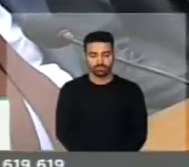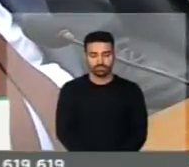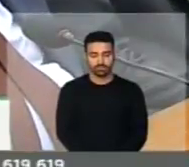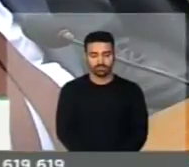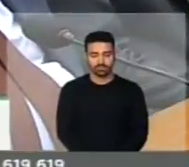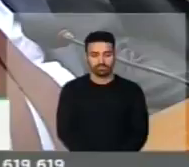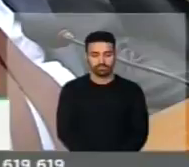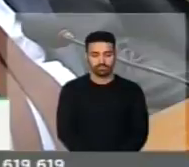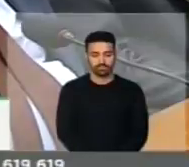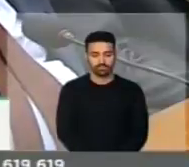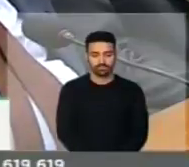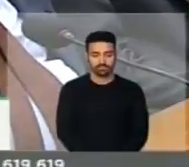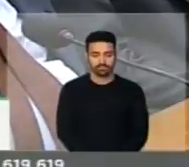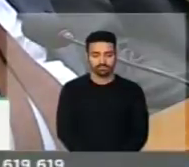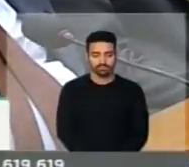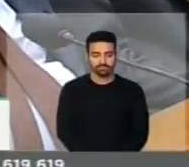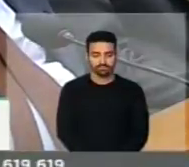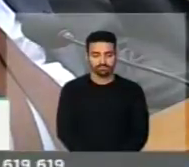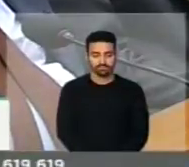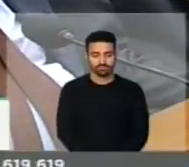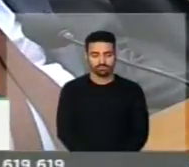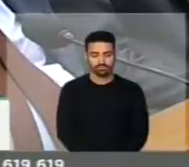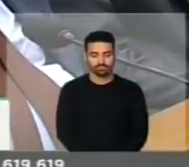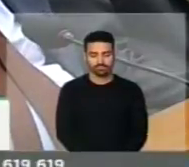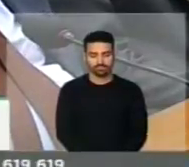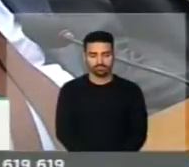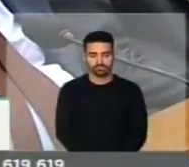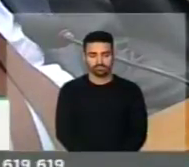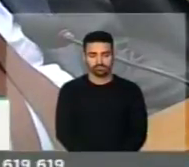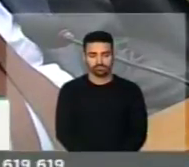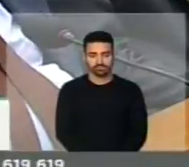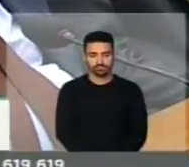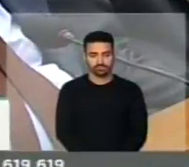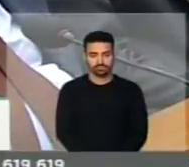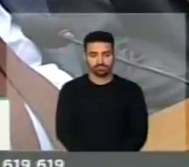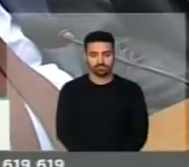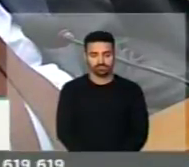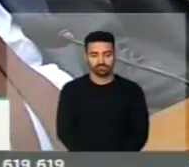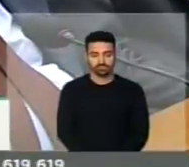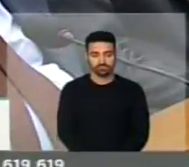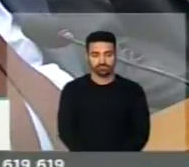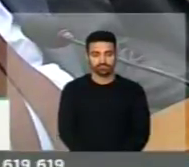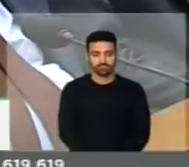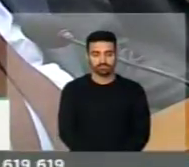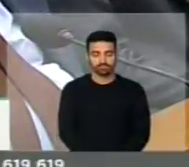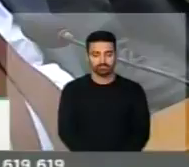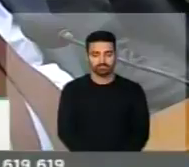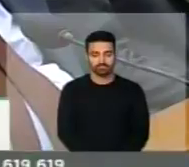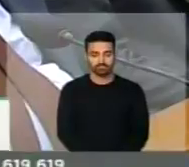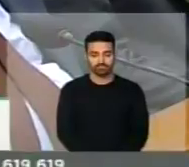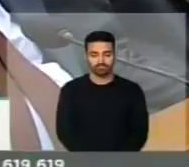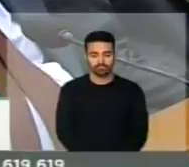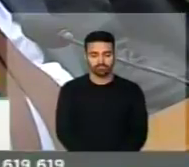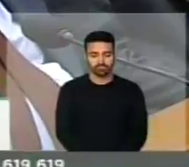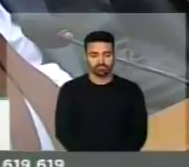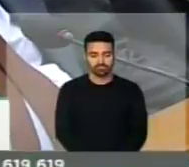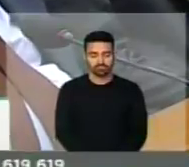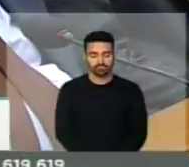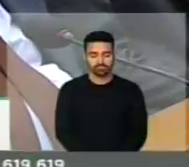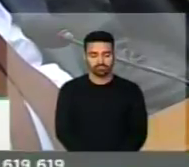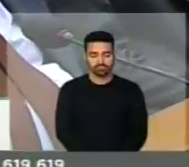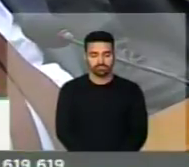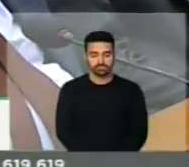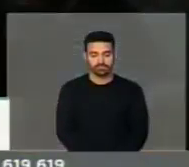A deputada começa falando em italiano, você representar a Itália nesse encontro, mas pede